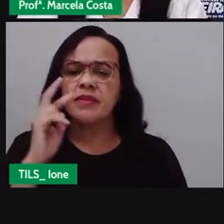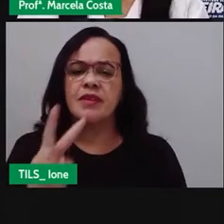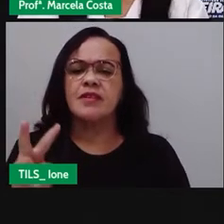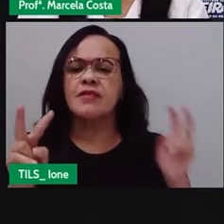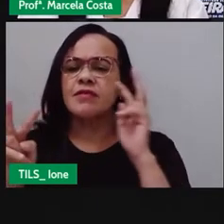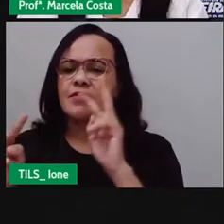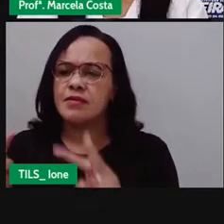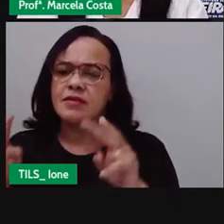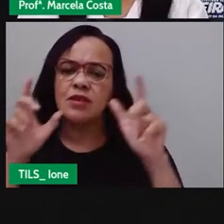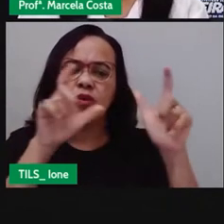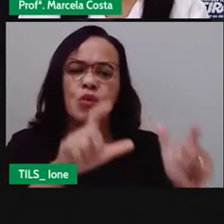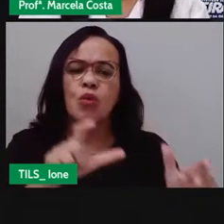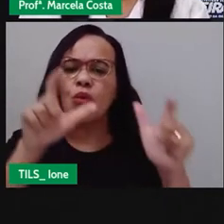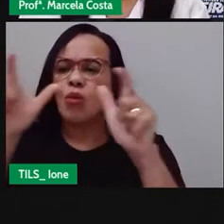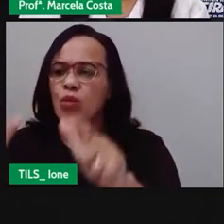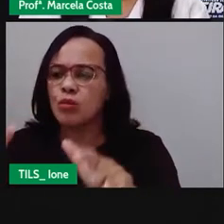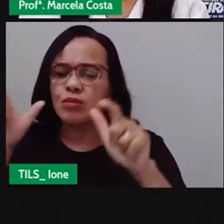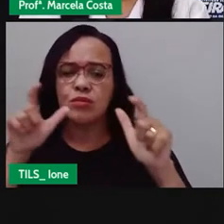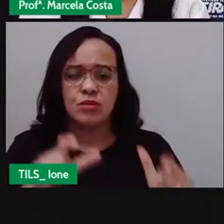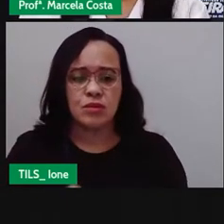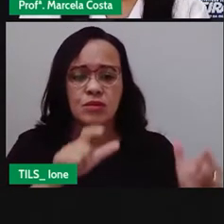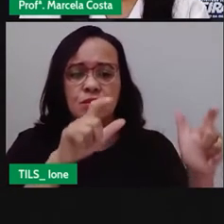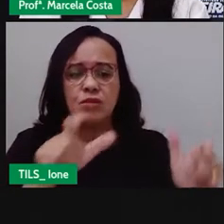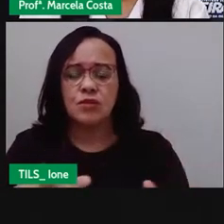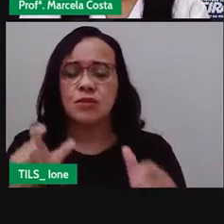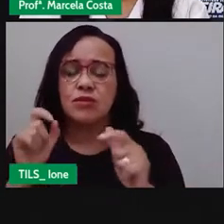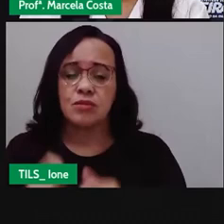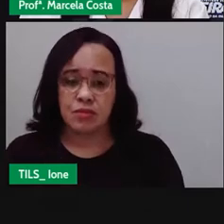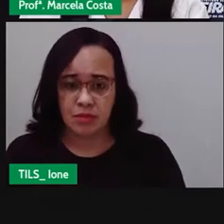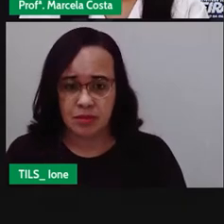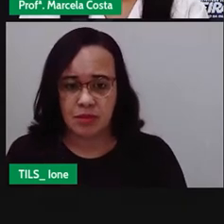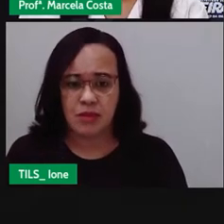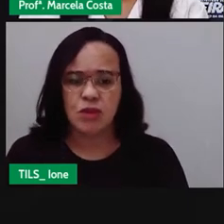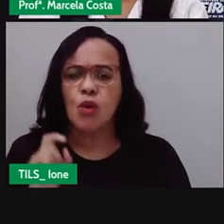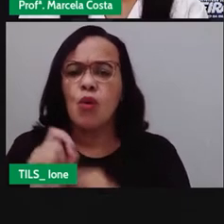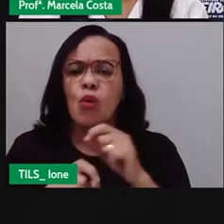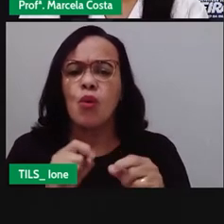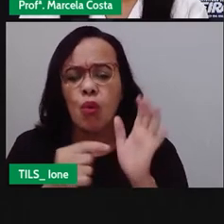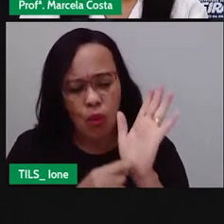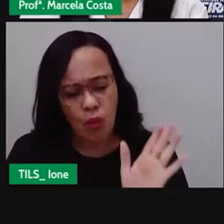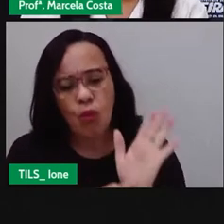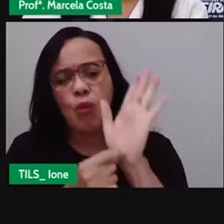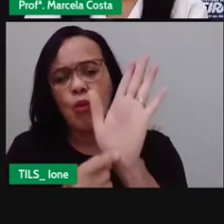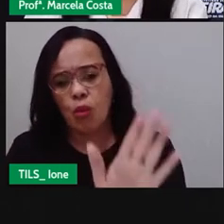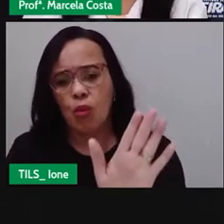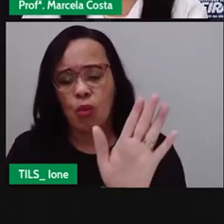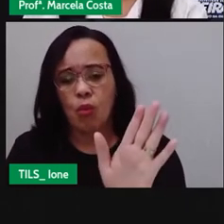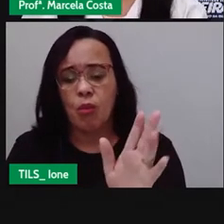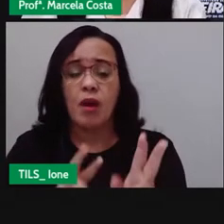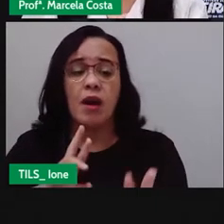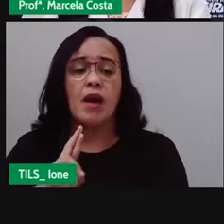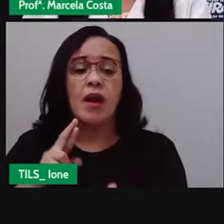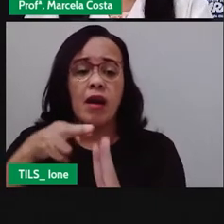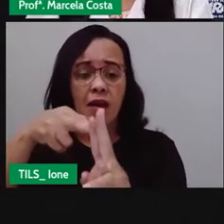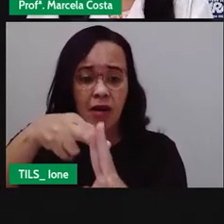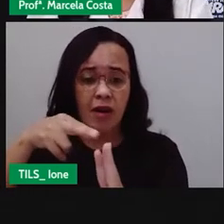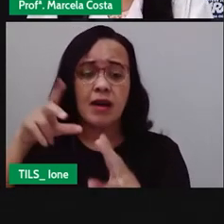pela sua representatividade histórica,